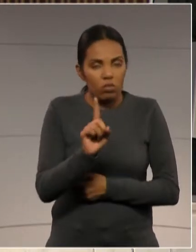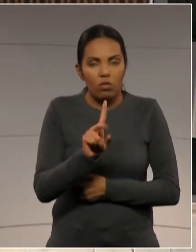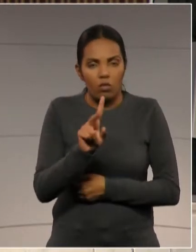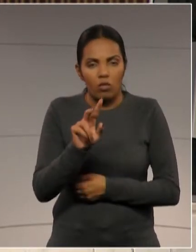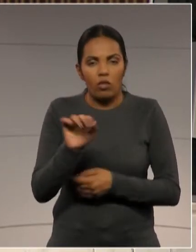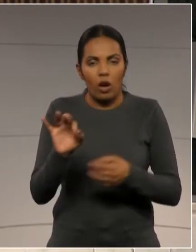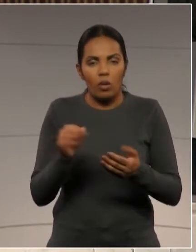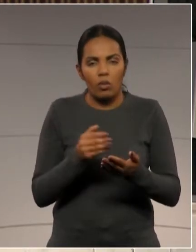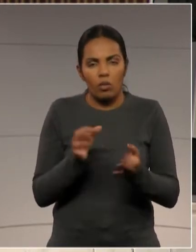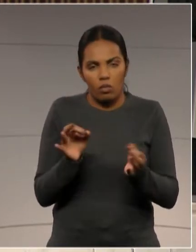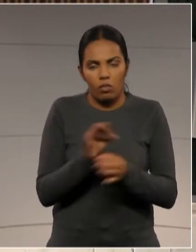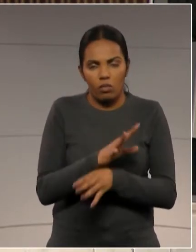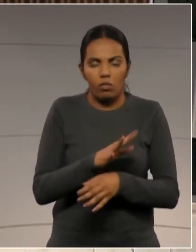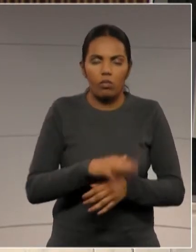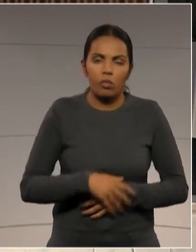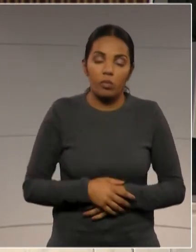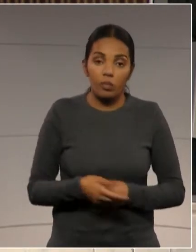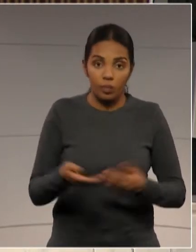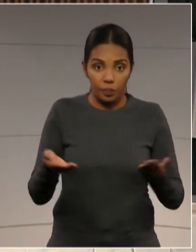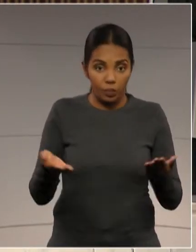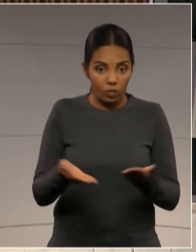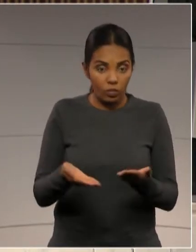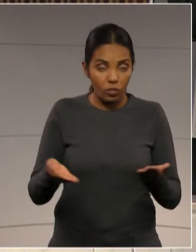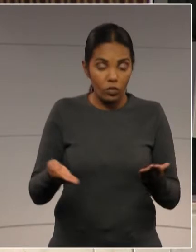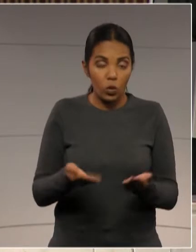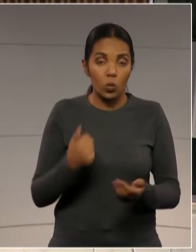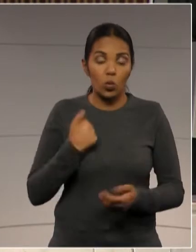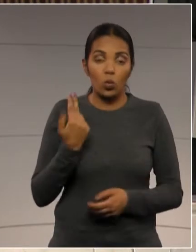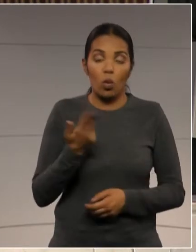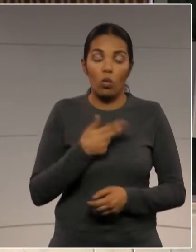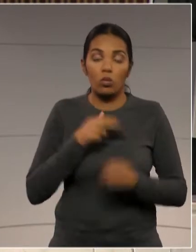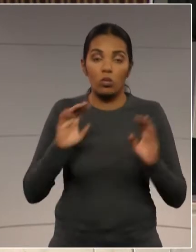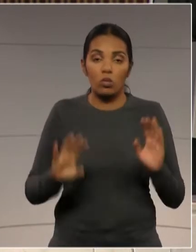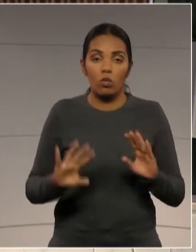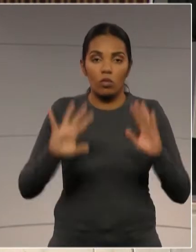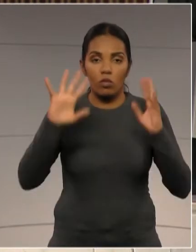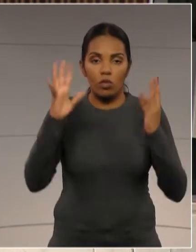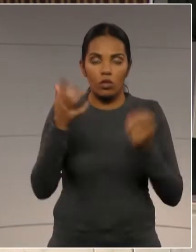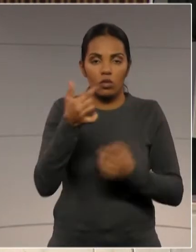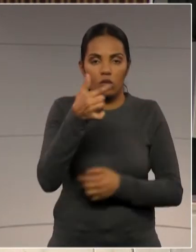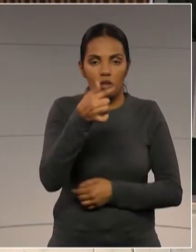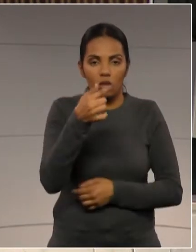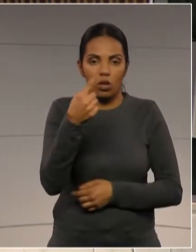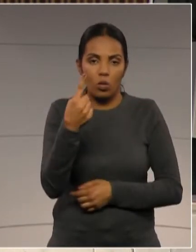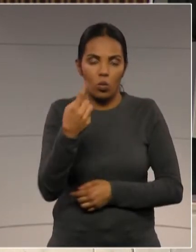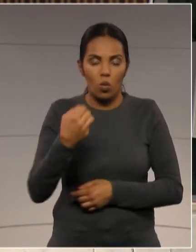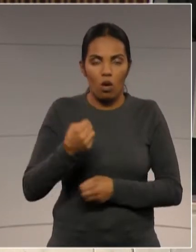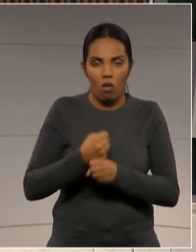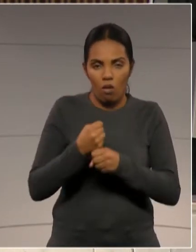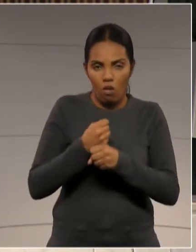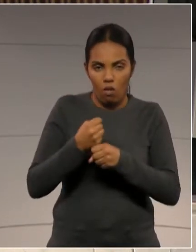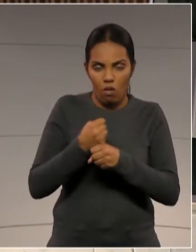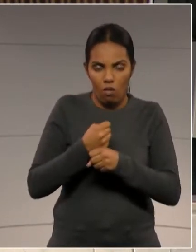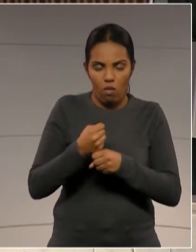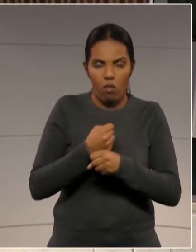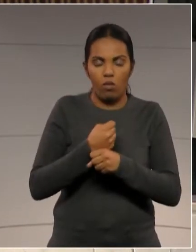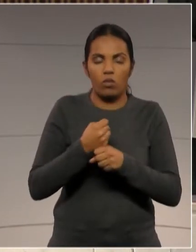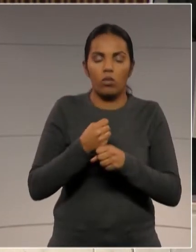quando nós comemoramos 71 anos da Declaração Universal dos Direitos Humanos,